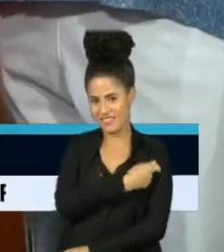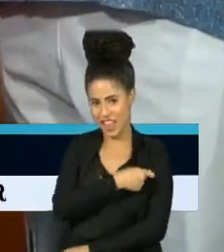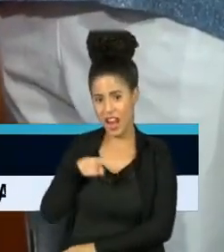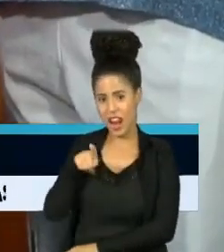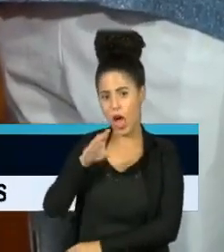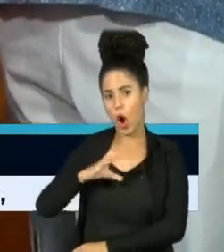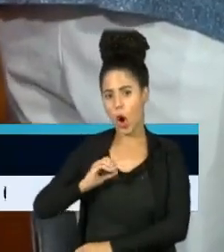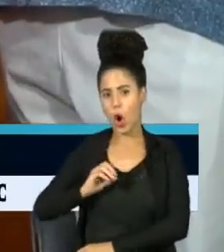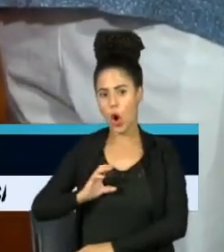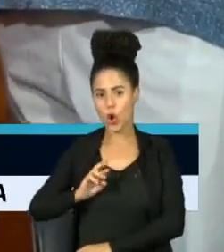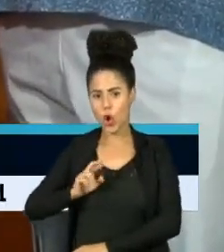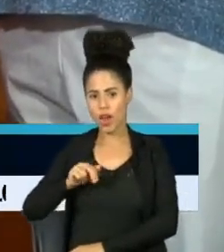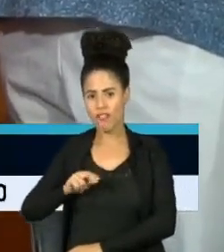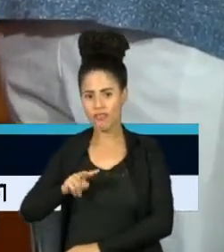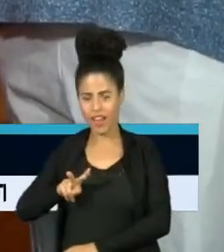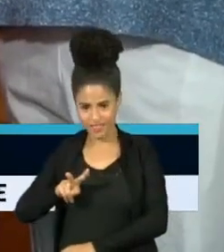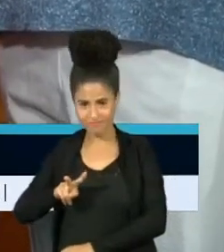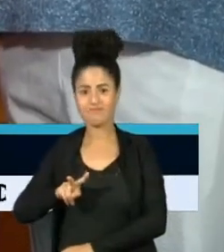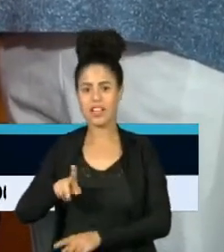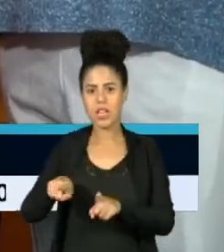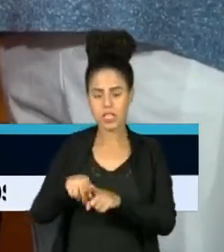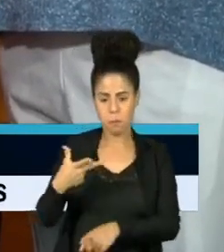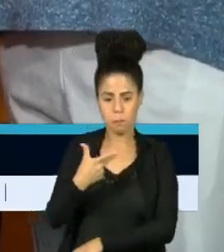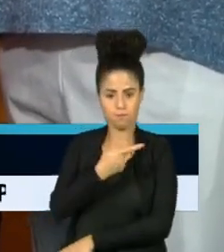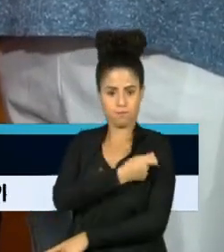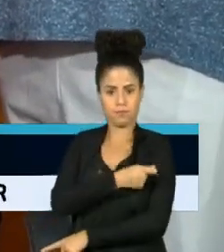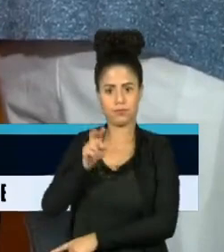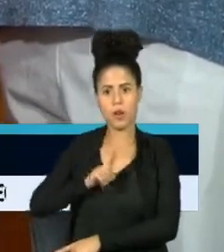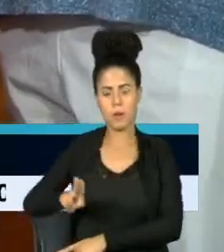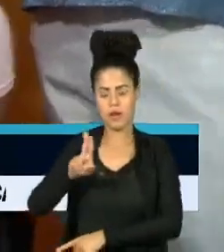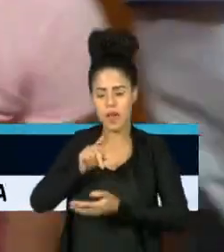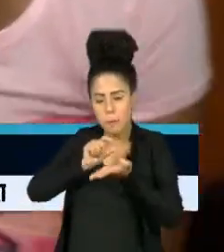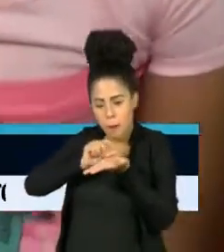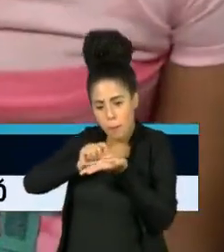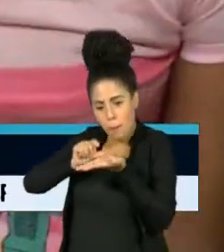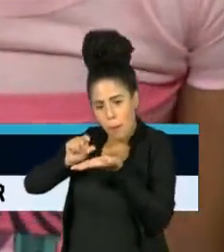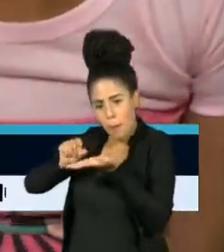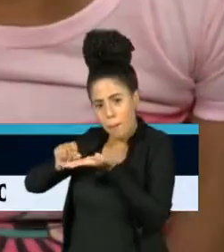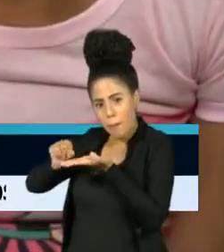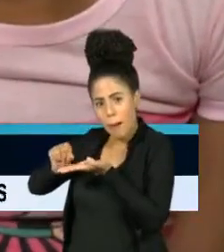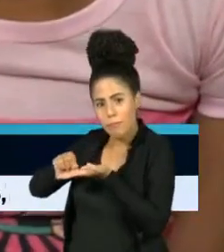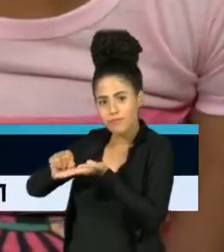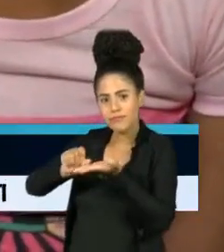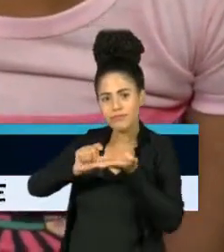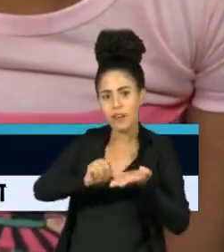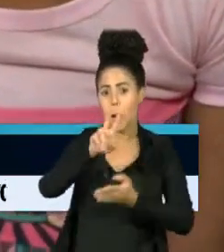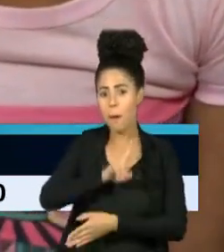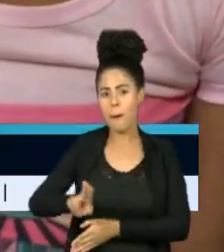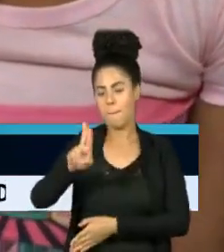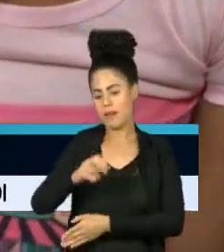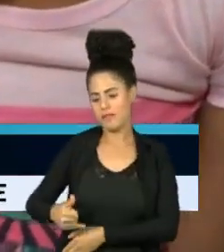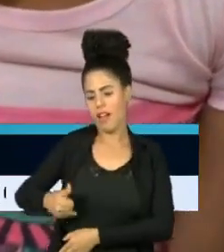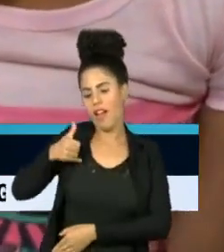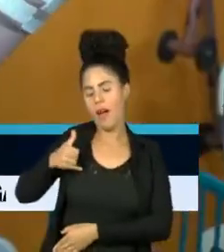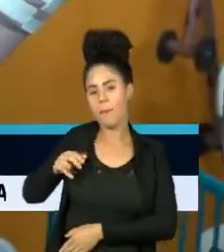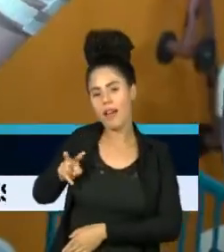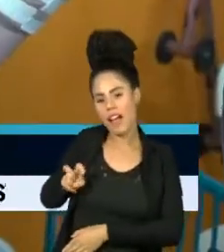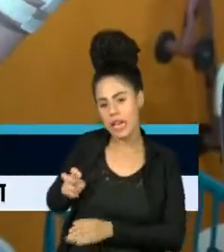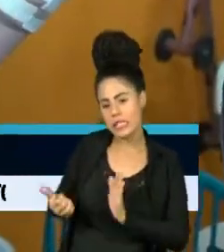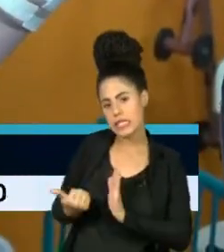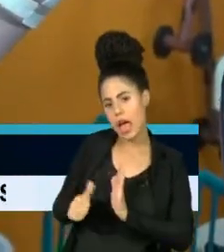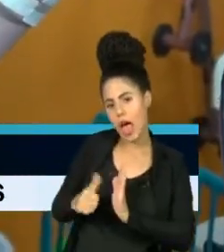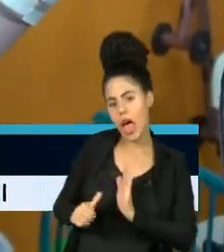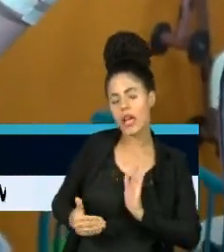prontas, disponíveis, refrigeradas para a imunização de crianças nesta mesma faixa etária